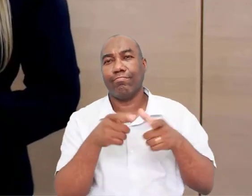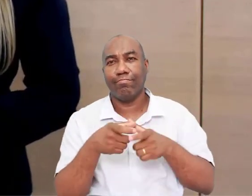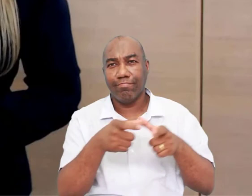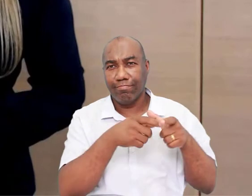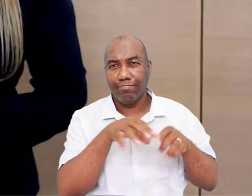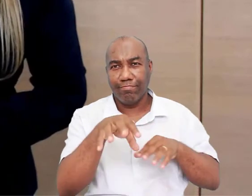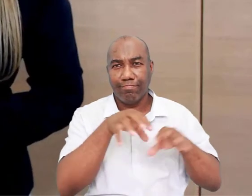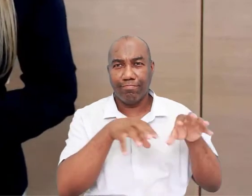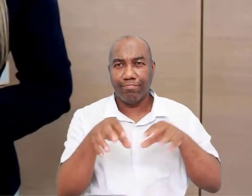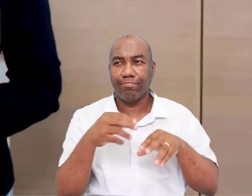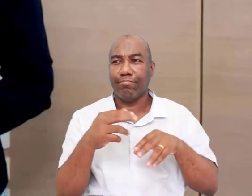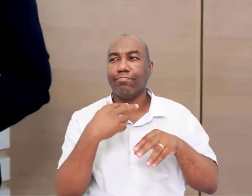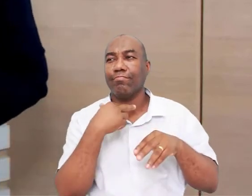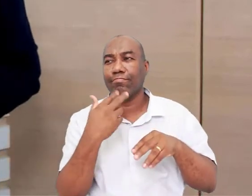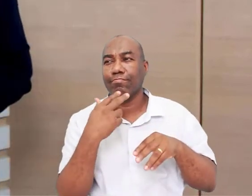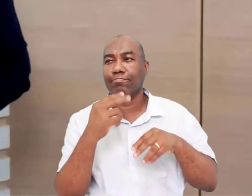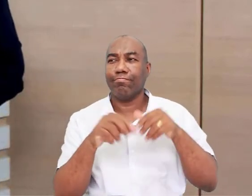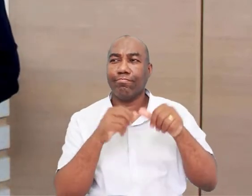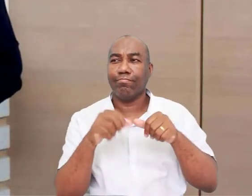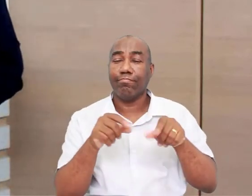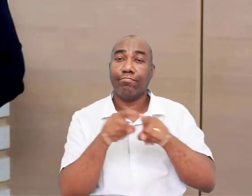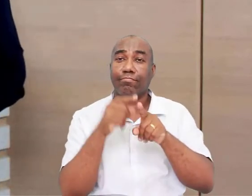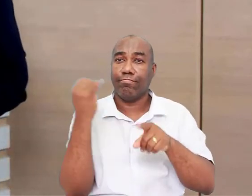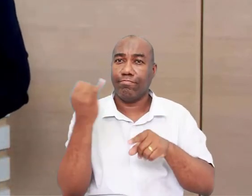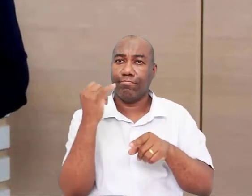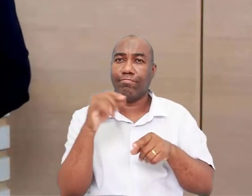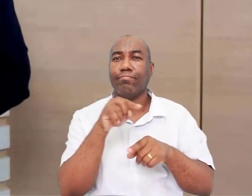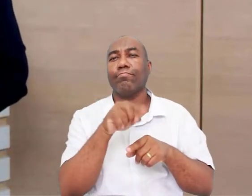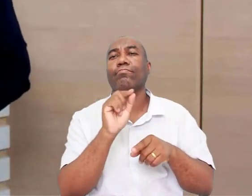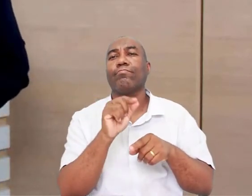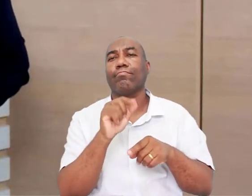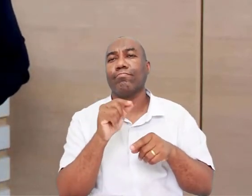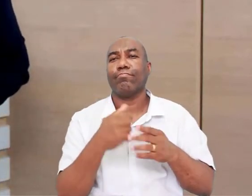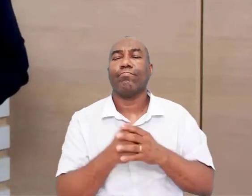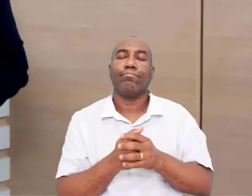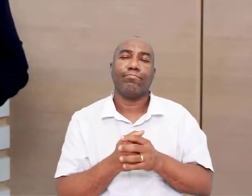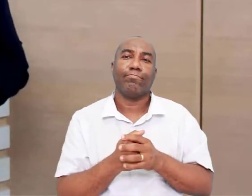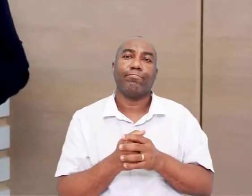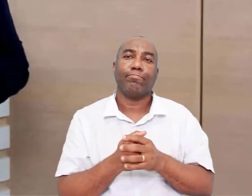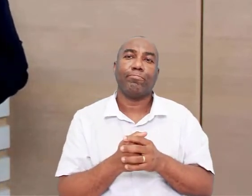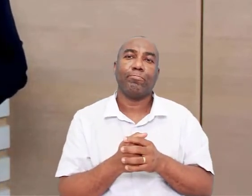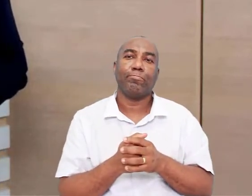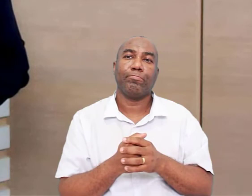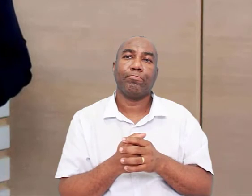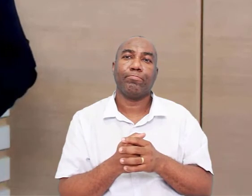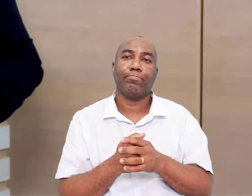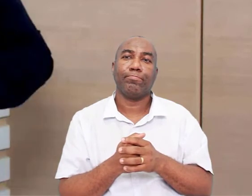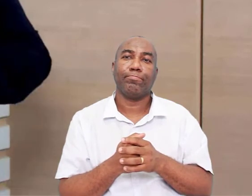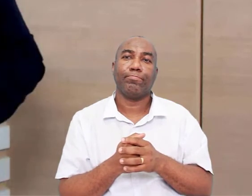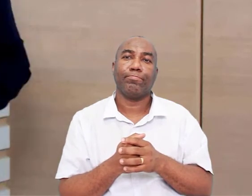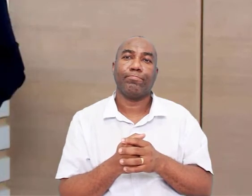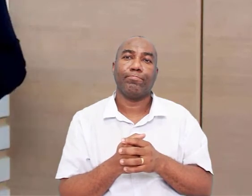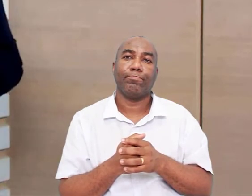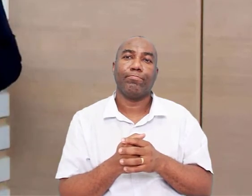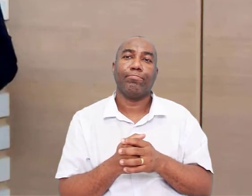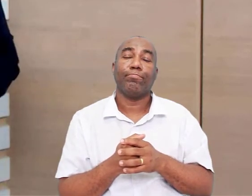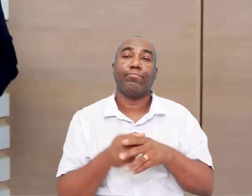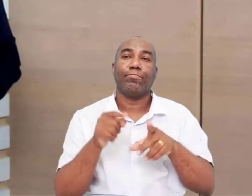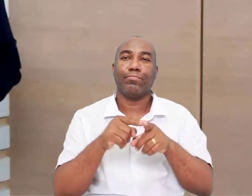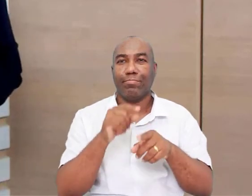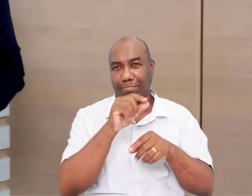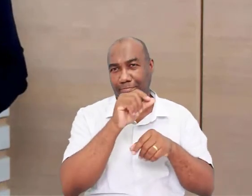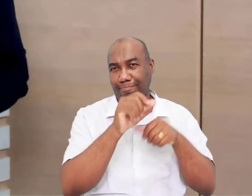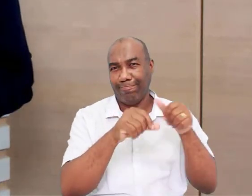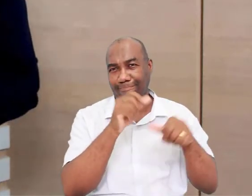fala é articulada. E outra coisa muito importante que vai acontecer no período neolítico é uma mudança bastante